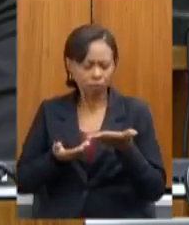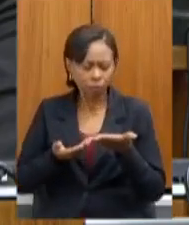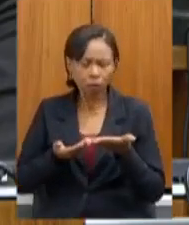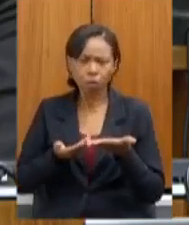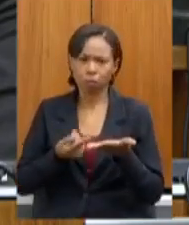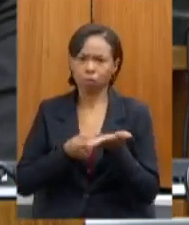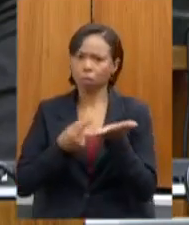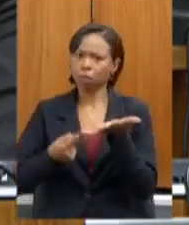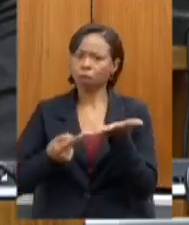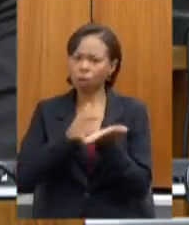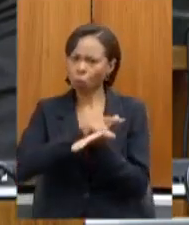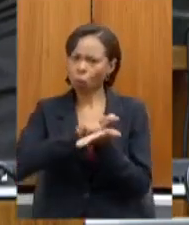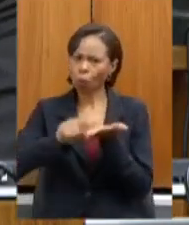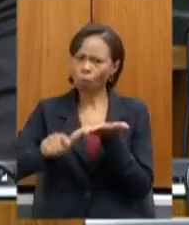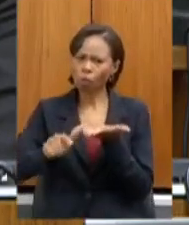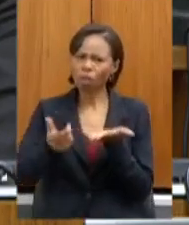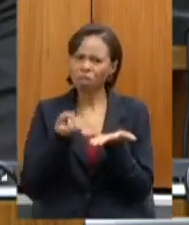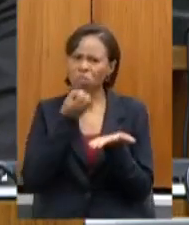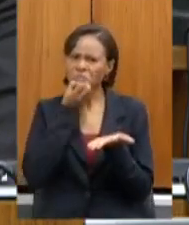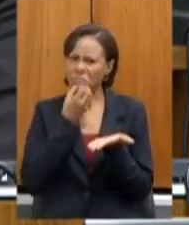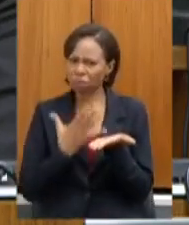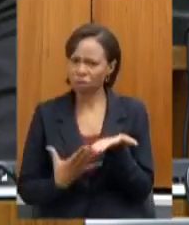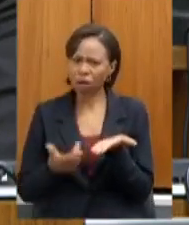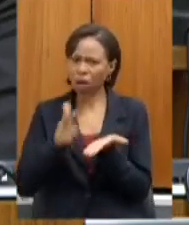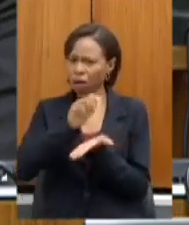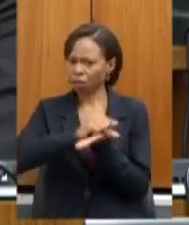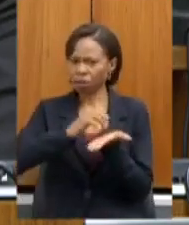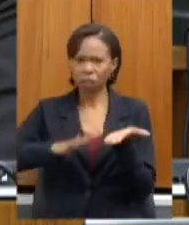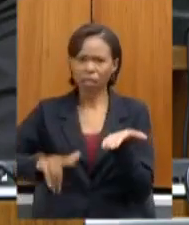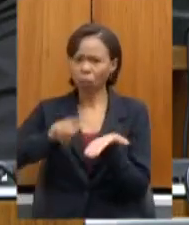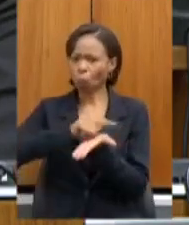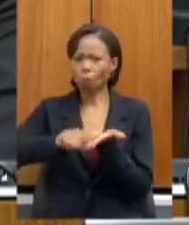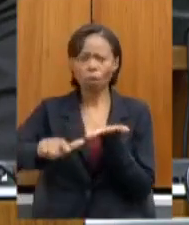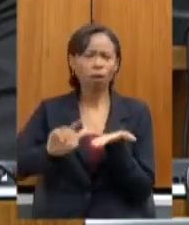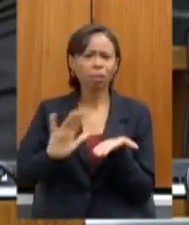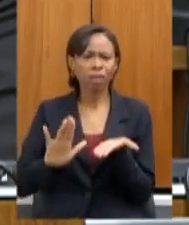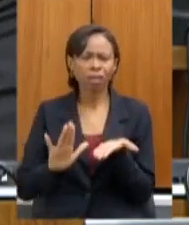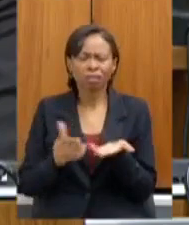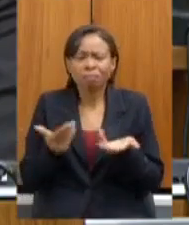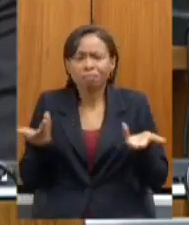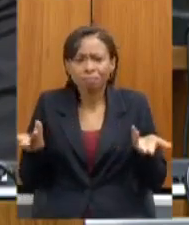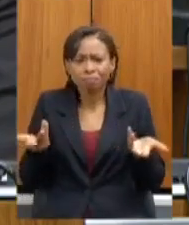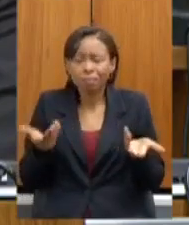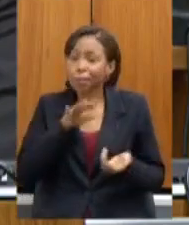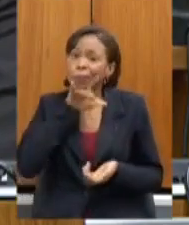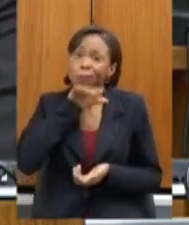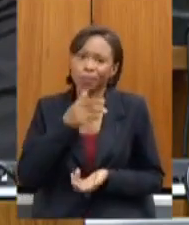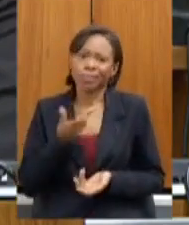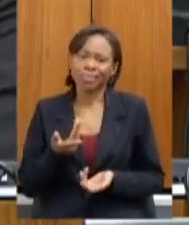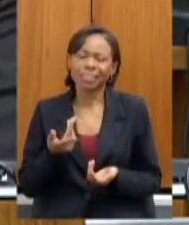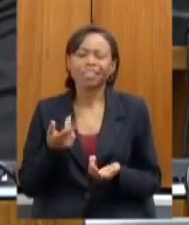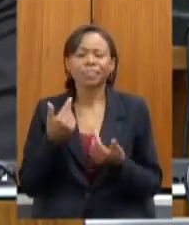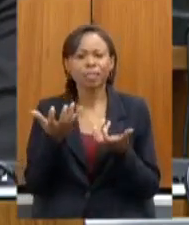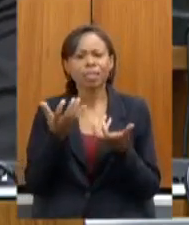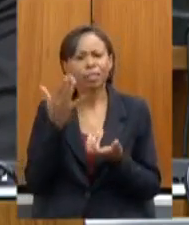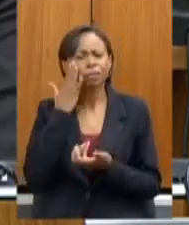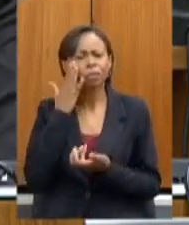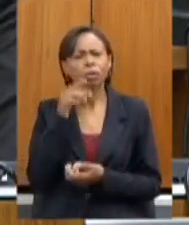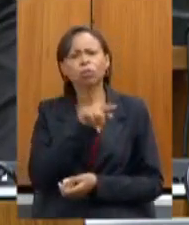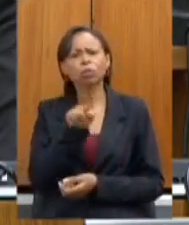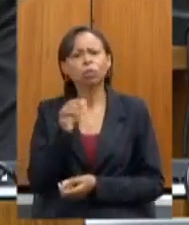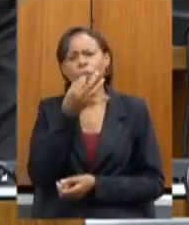isso é um recado muito ruim para eles também então queria saber a visão de vocês e saber se estão realmente